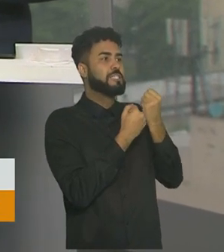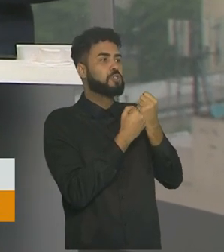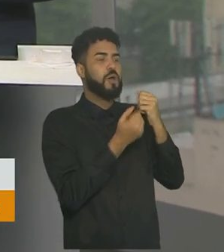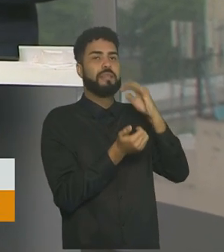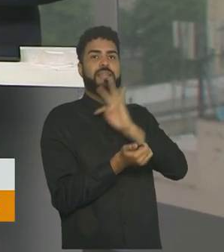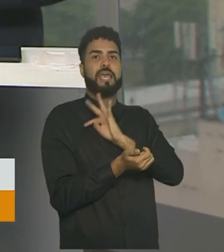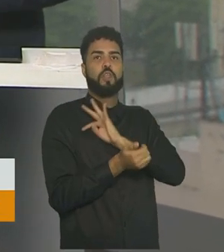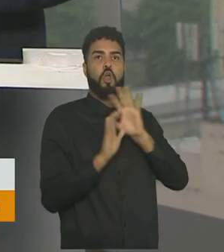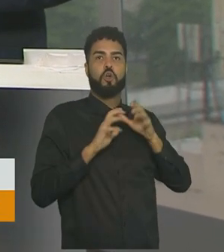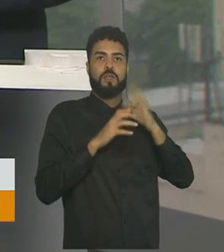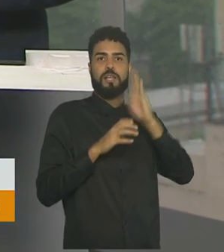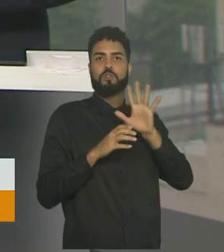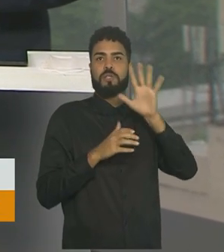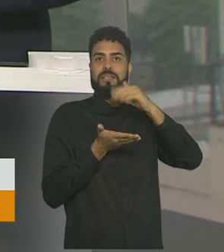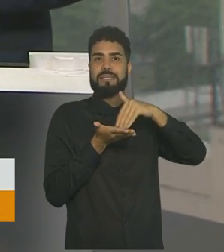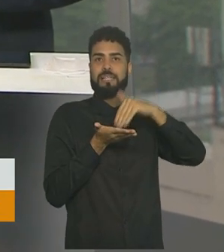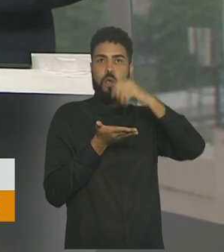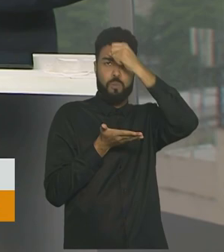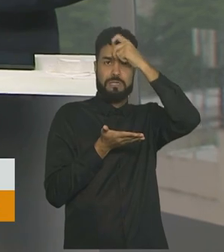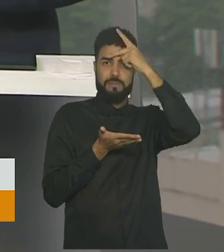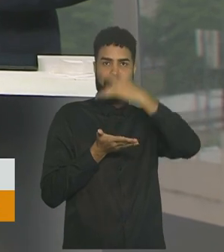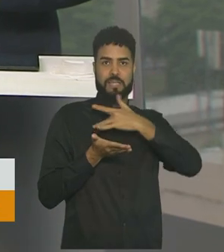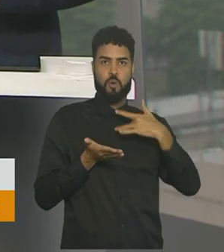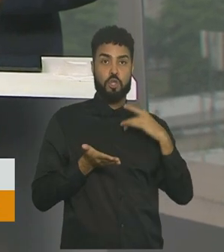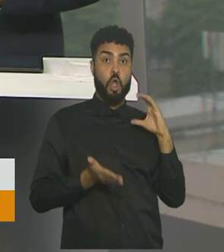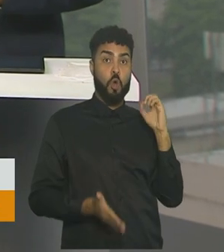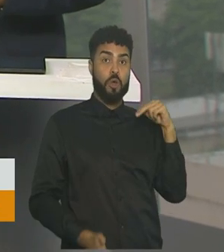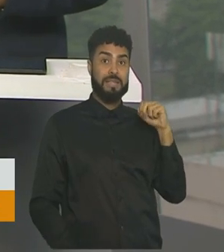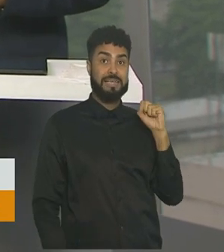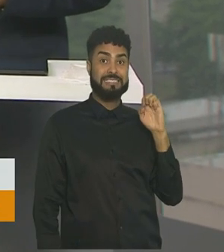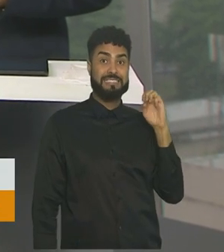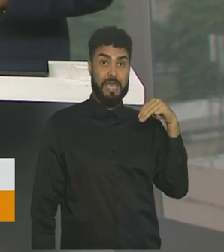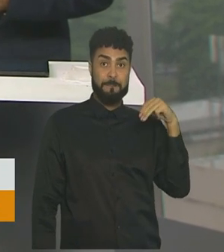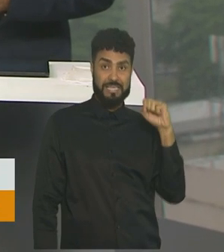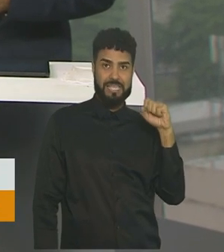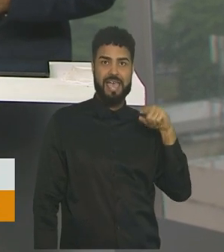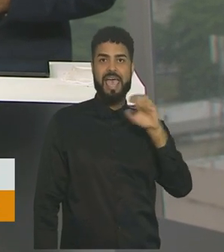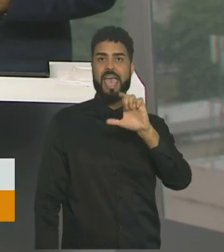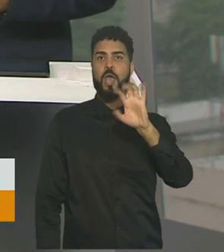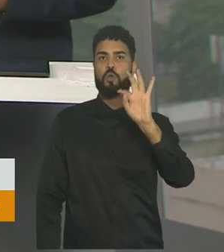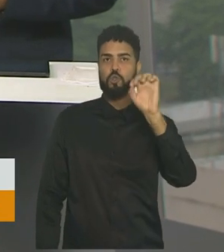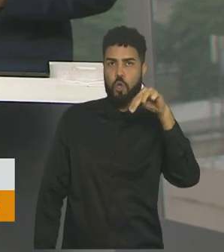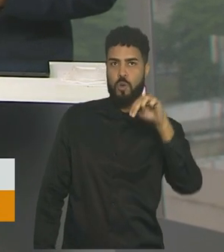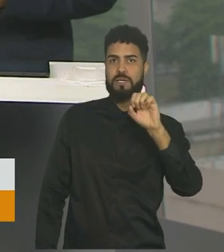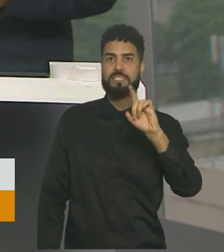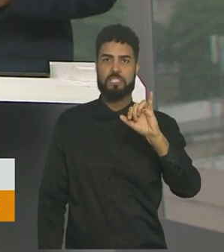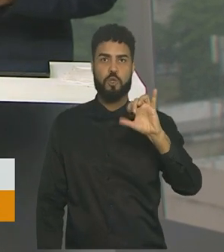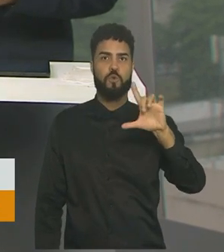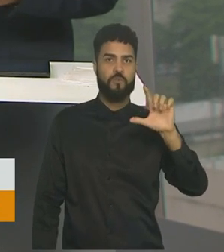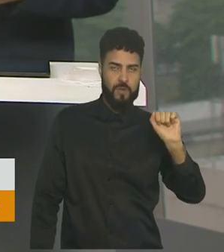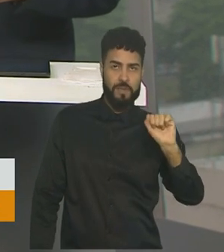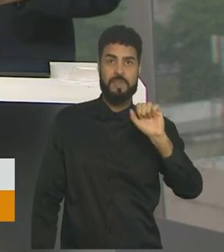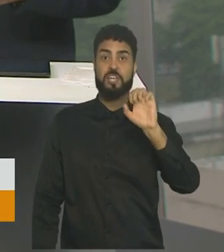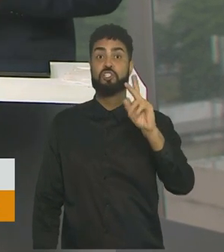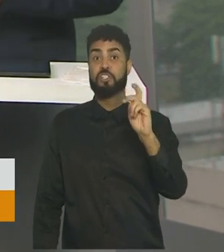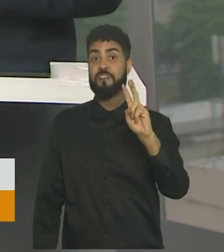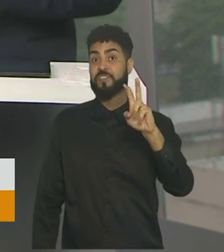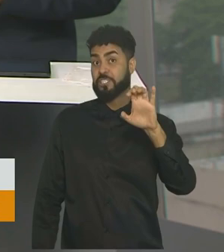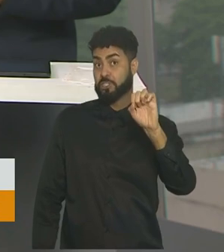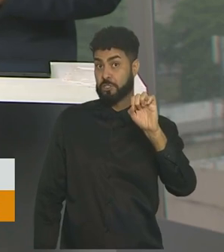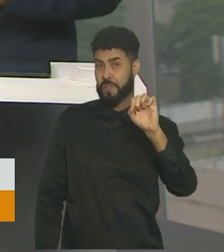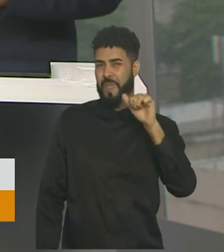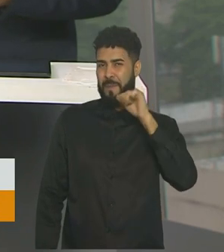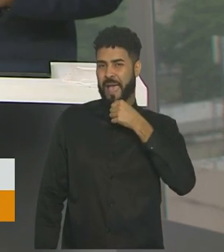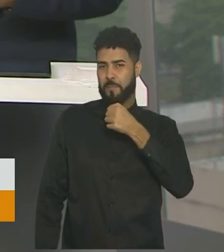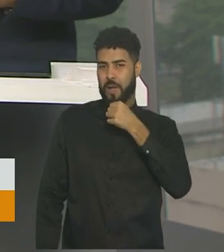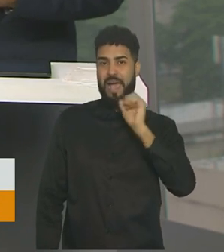de Secretarias Municipais de Saúde, o Conacens, Elton da Silva Chaves. A repórter Ana Luíza Prazer está no